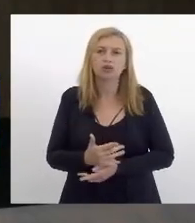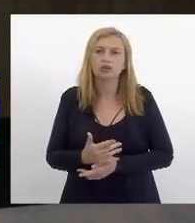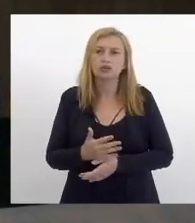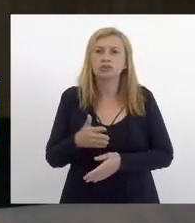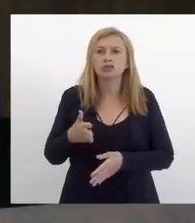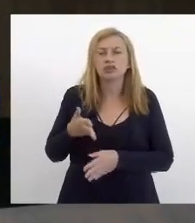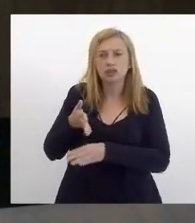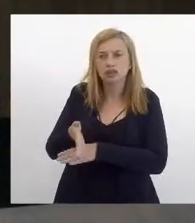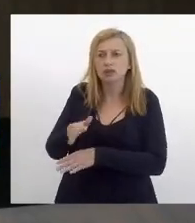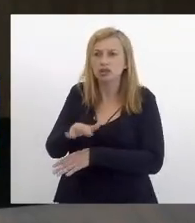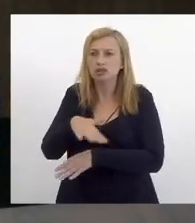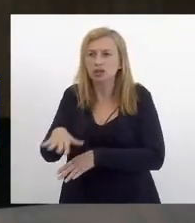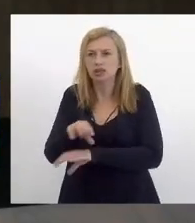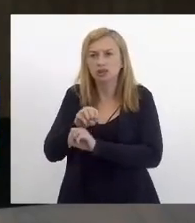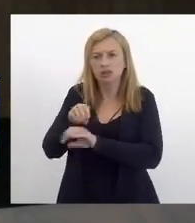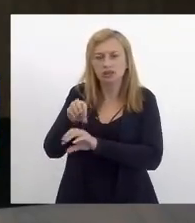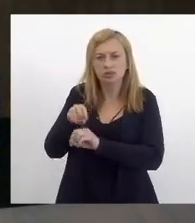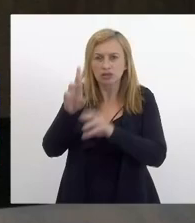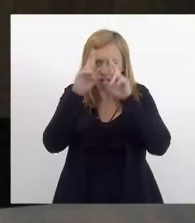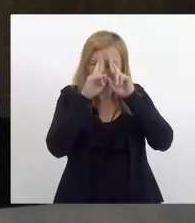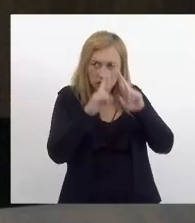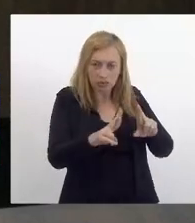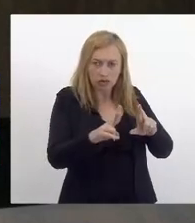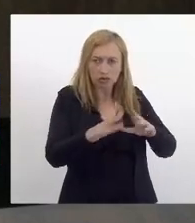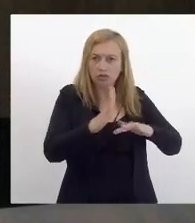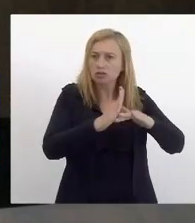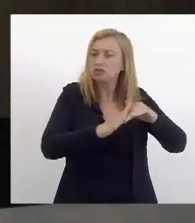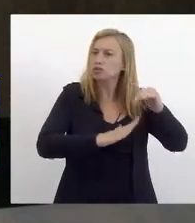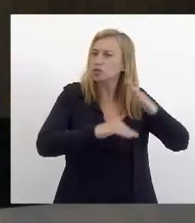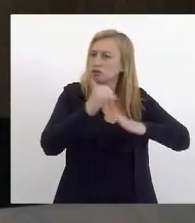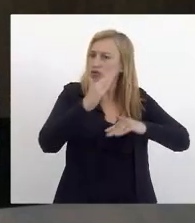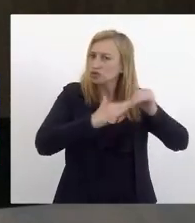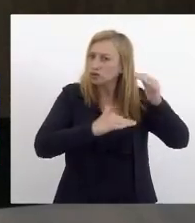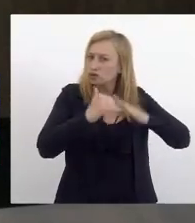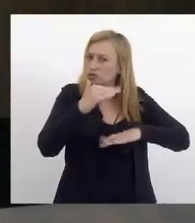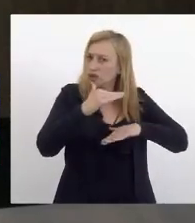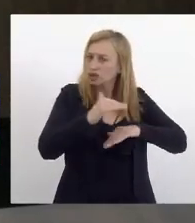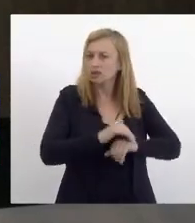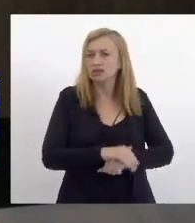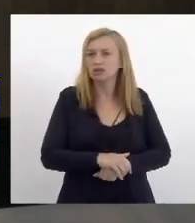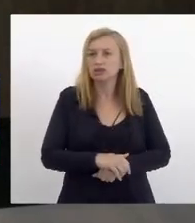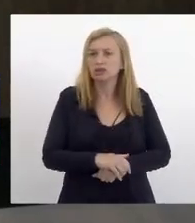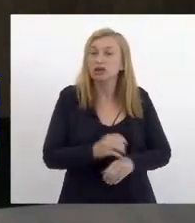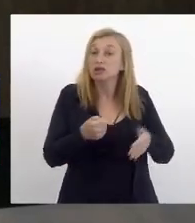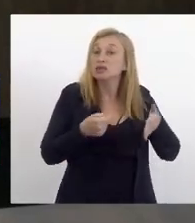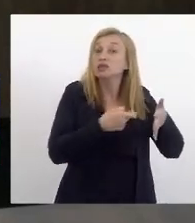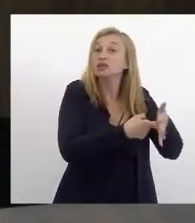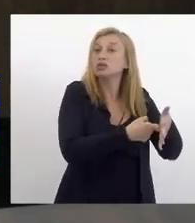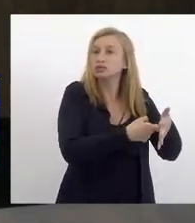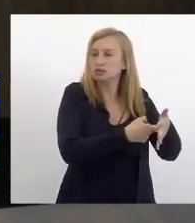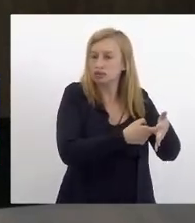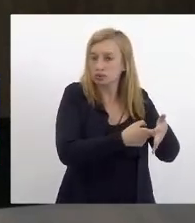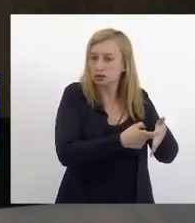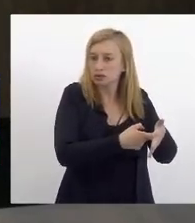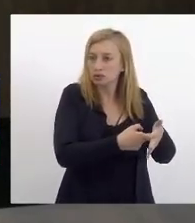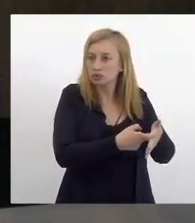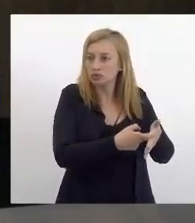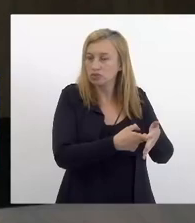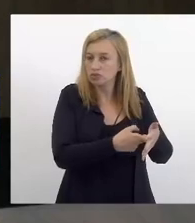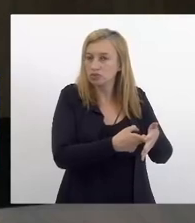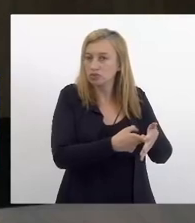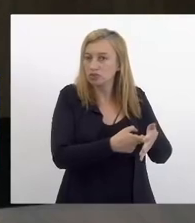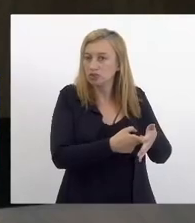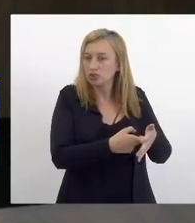educação com respeito aos trabalhadores para denunciar as condições de